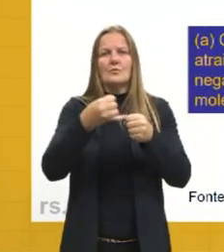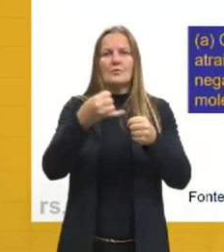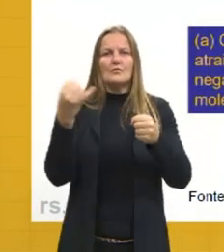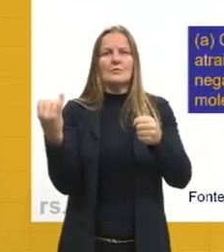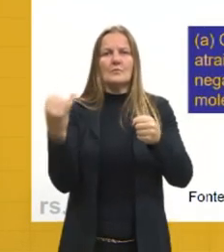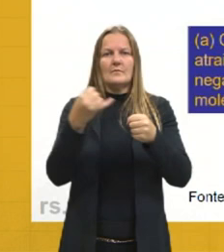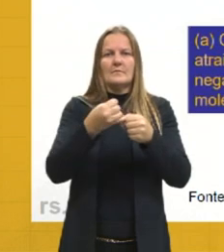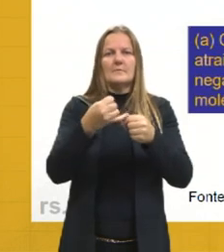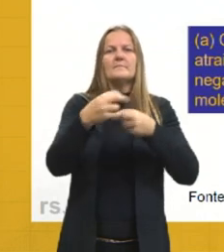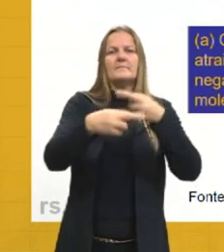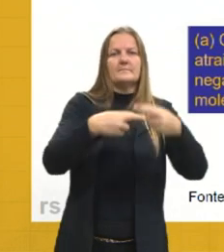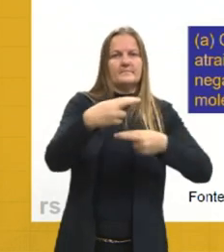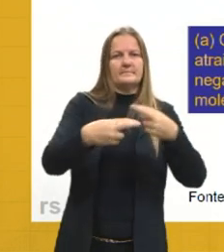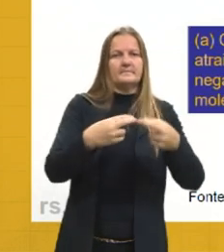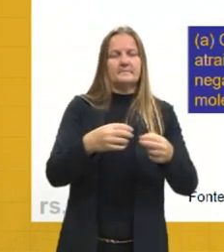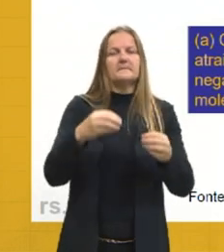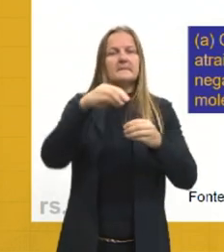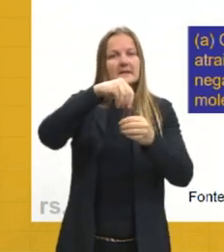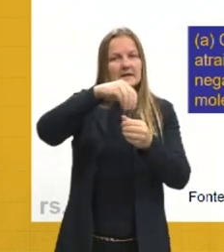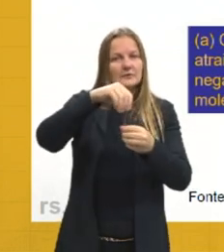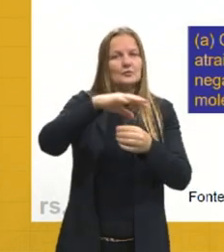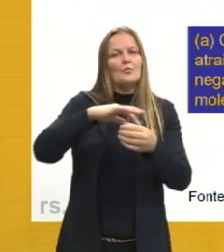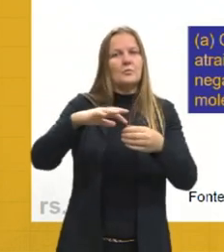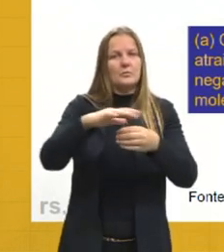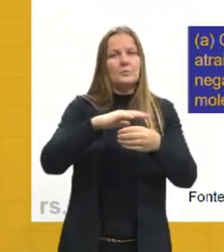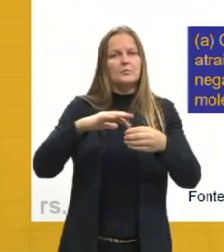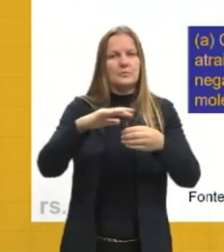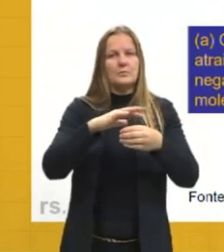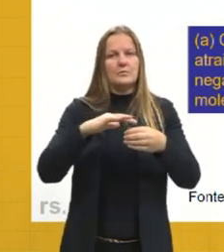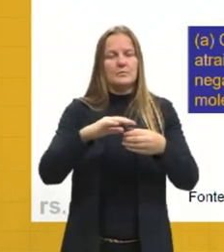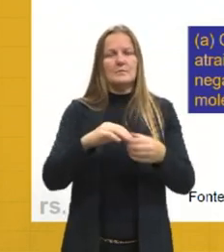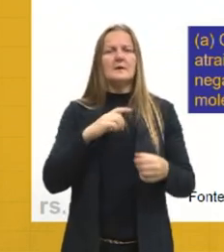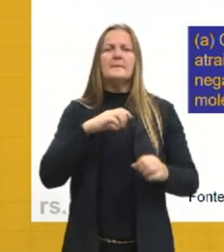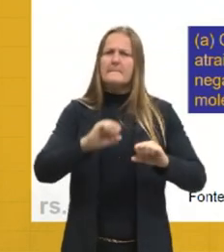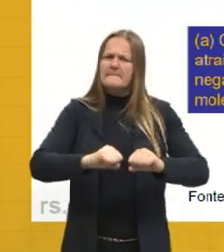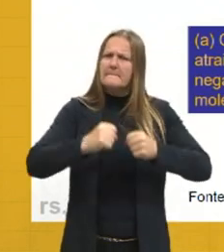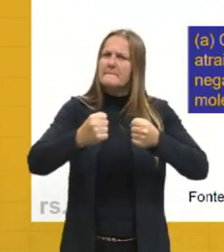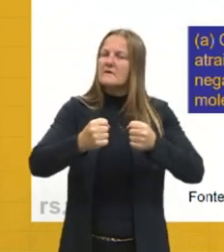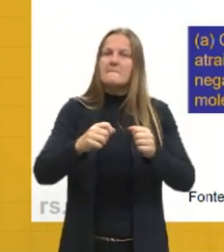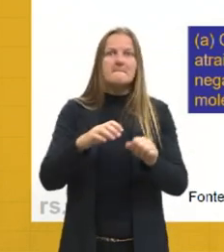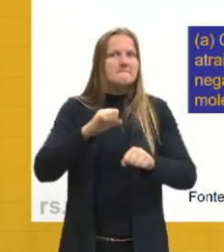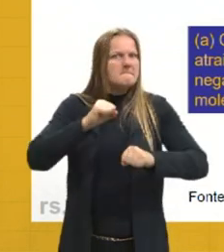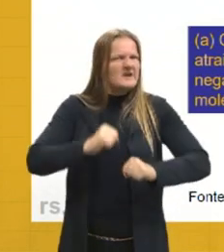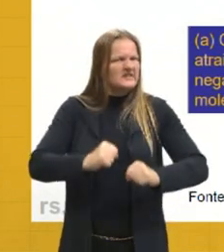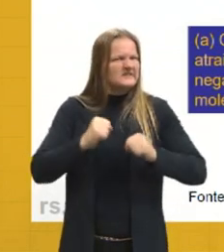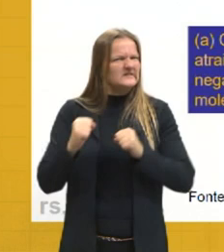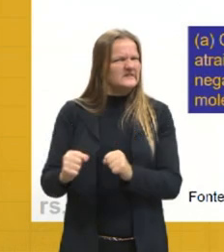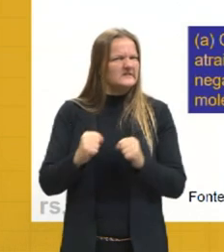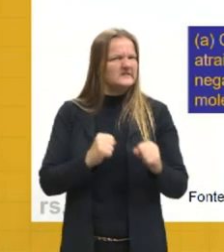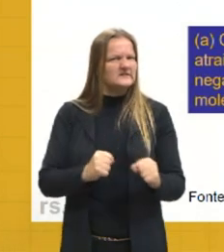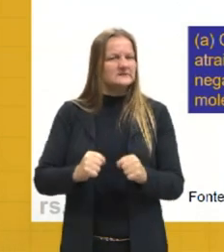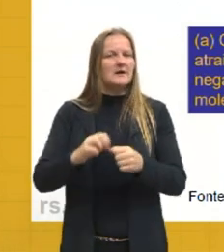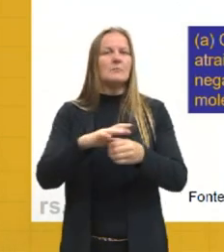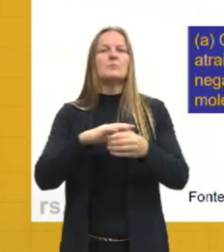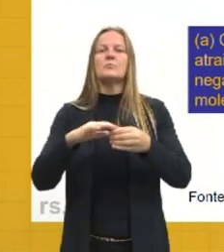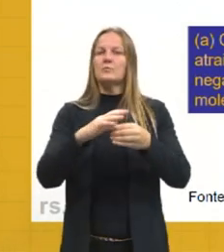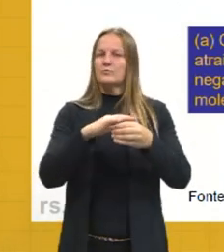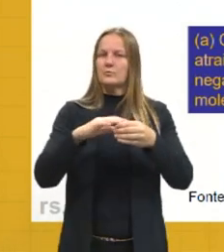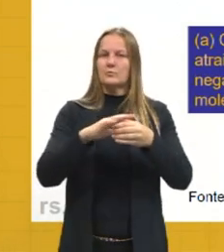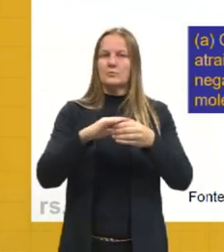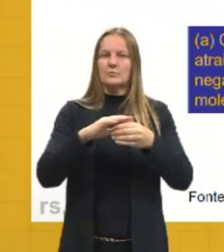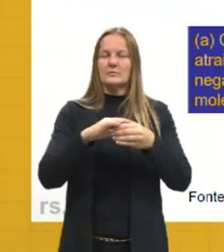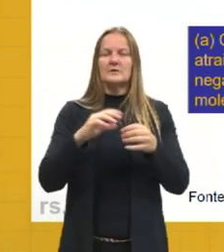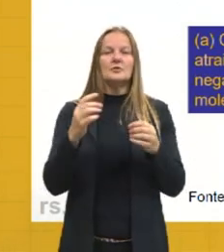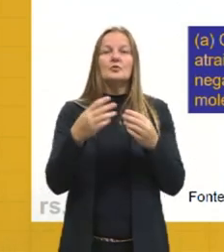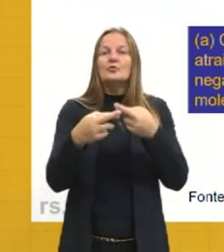uma ligação iônica, na solução. Ela é a mais forte de todas as interações, de todas essas que eu fui